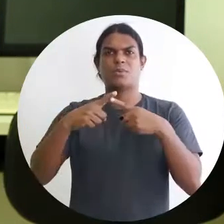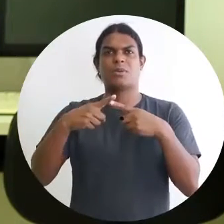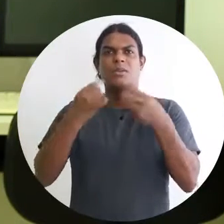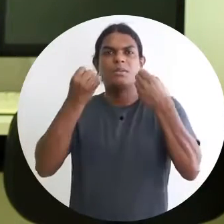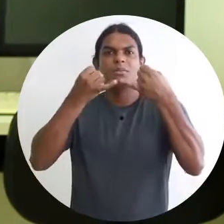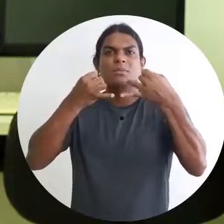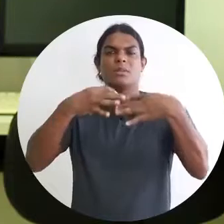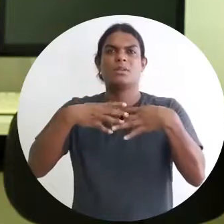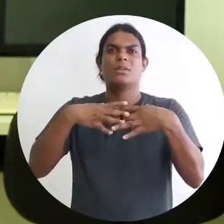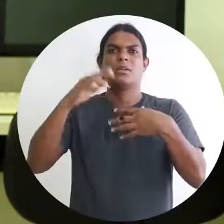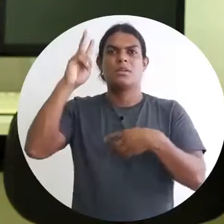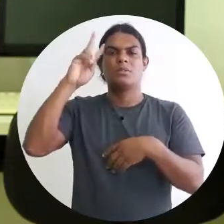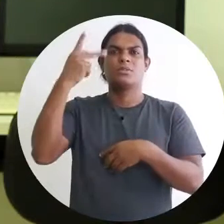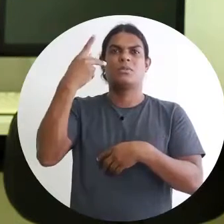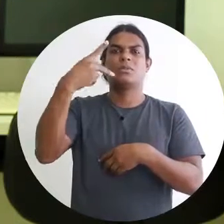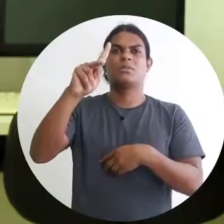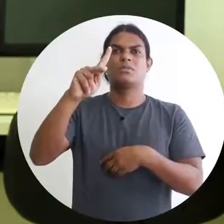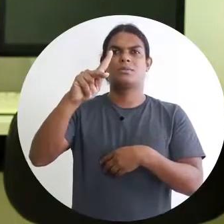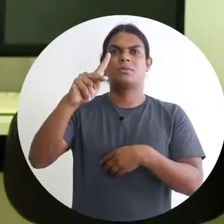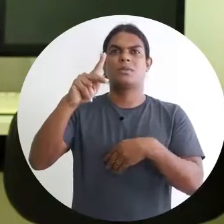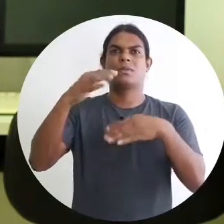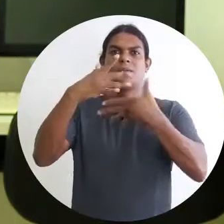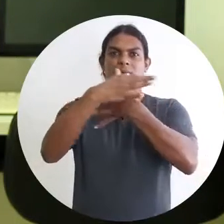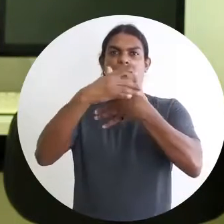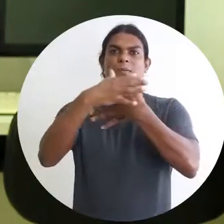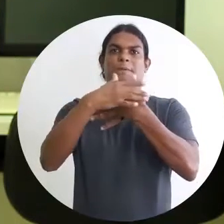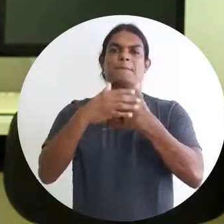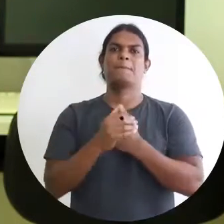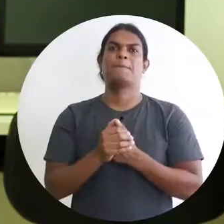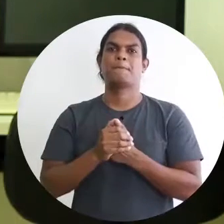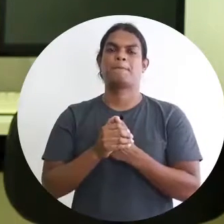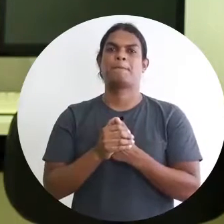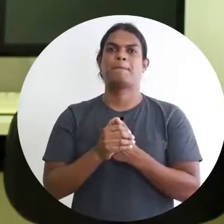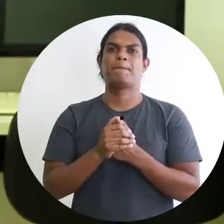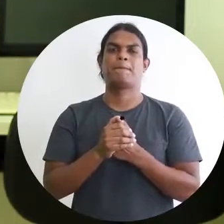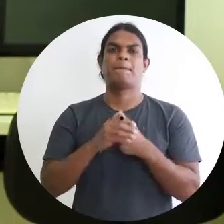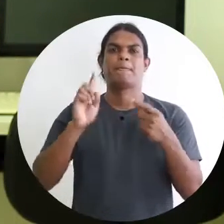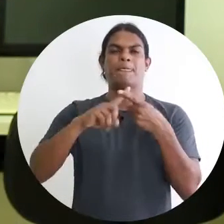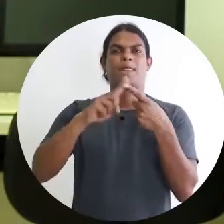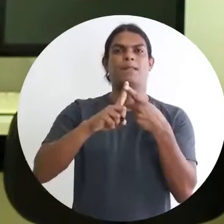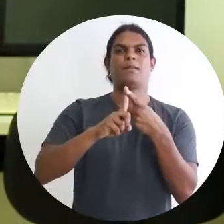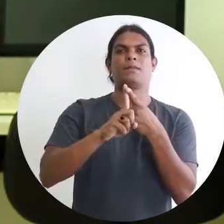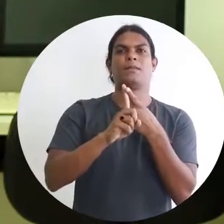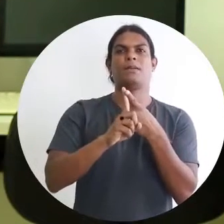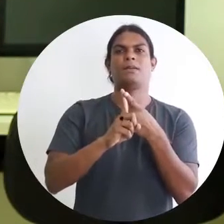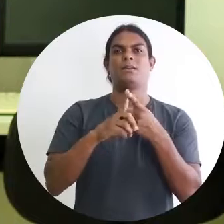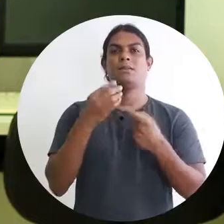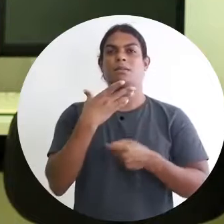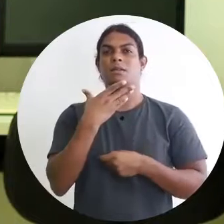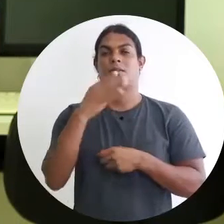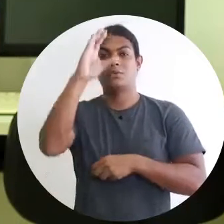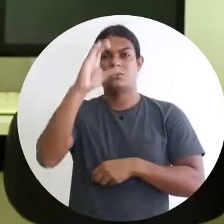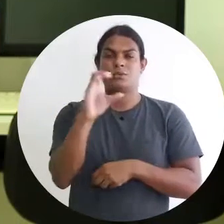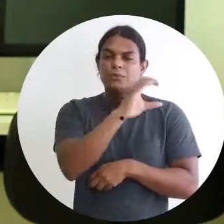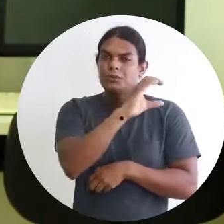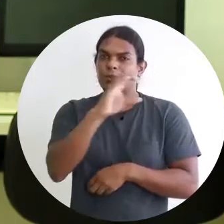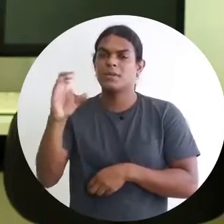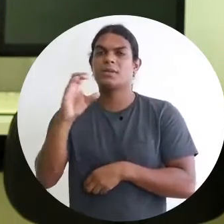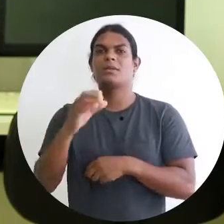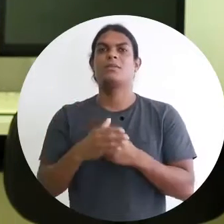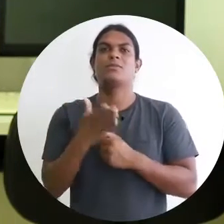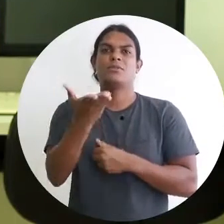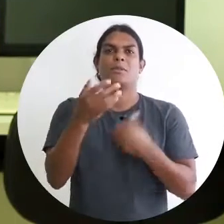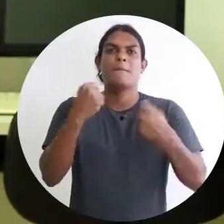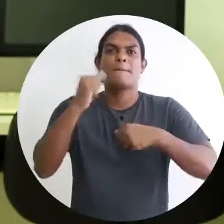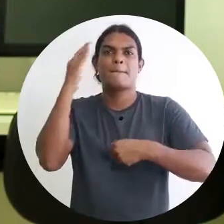santos, ela conta a história dos estilos, né? Então, você precisa também compreender que espaço cultural